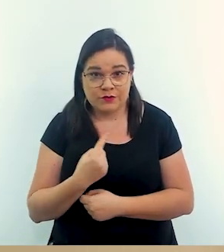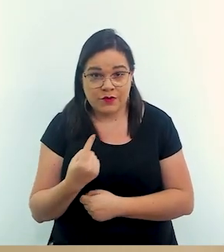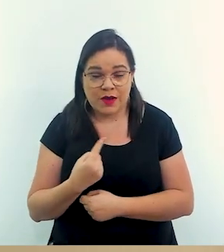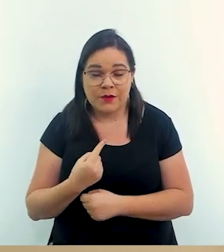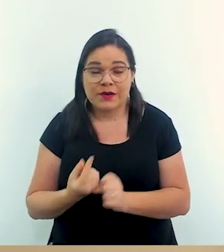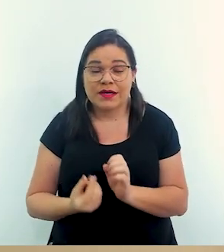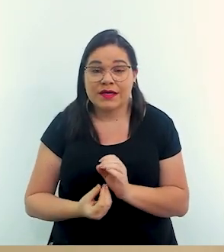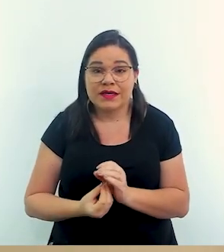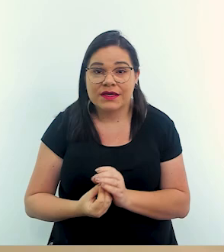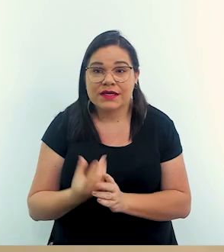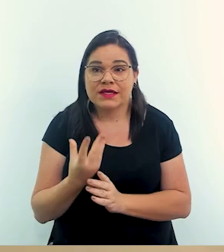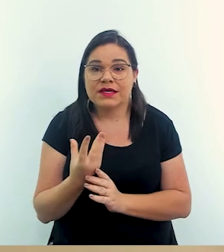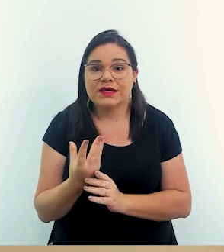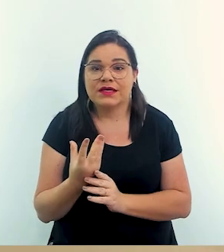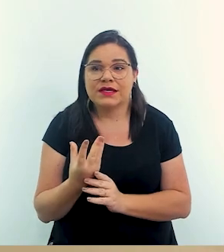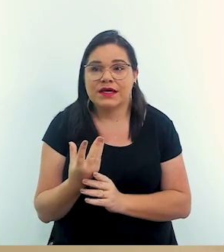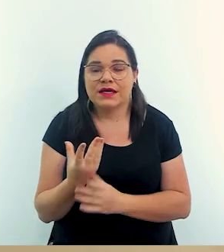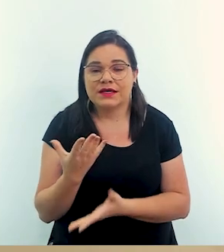muitas vezes gera